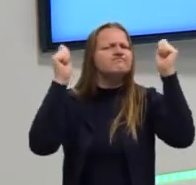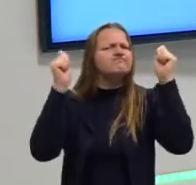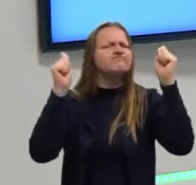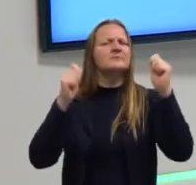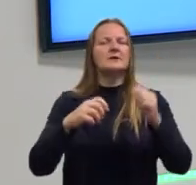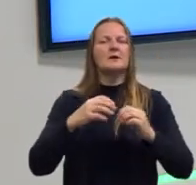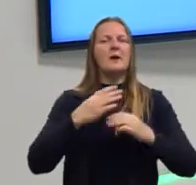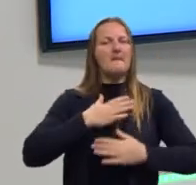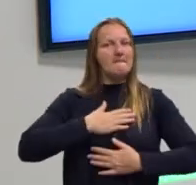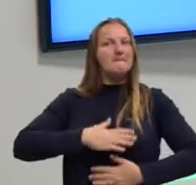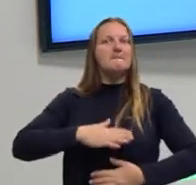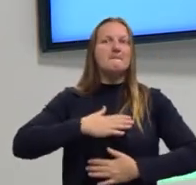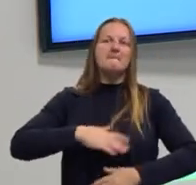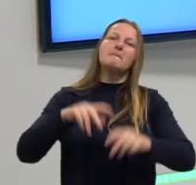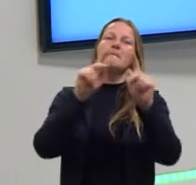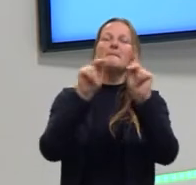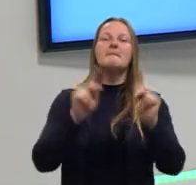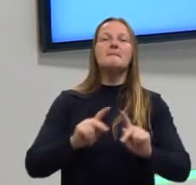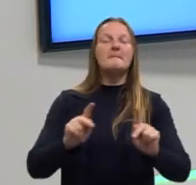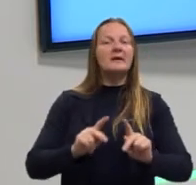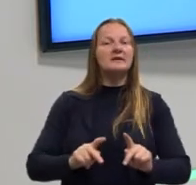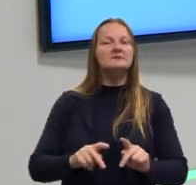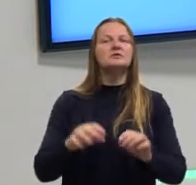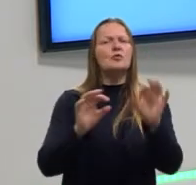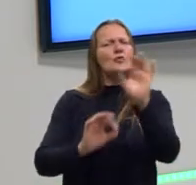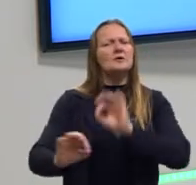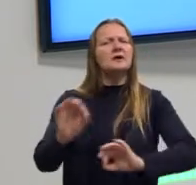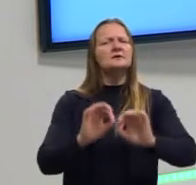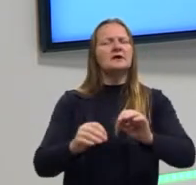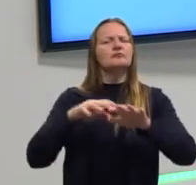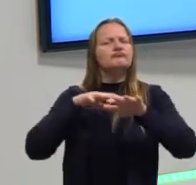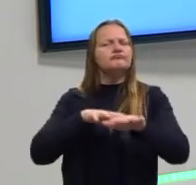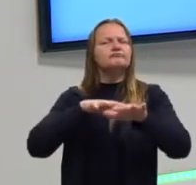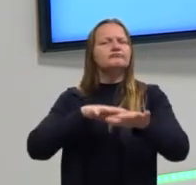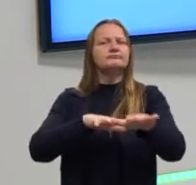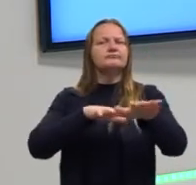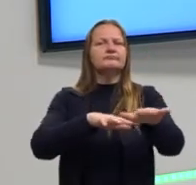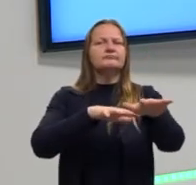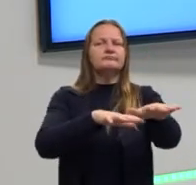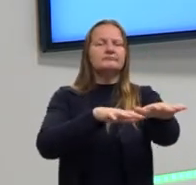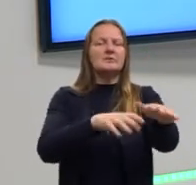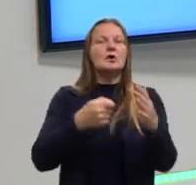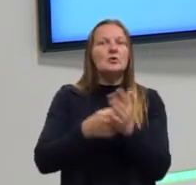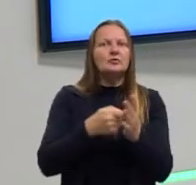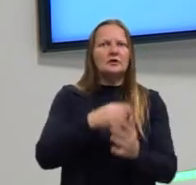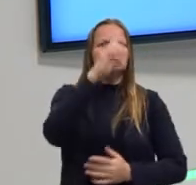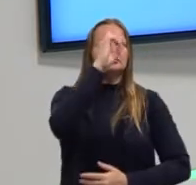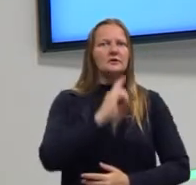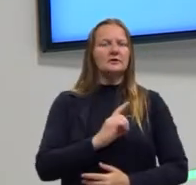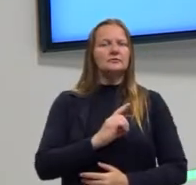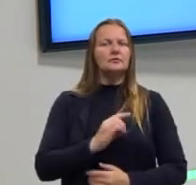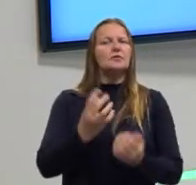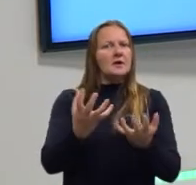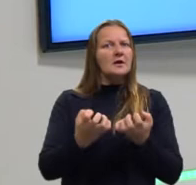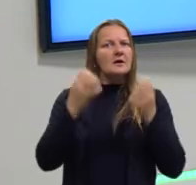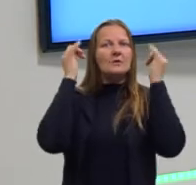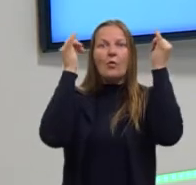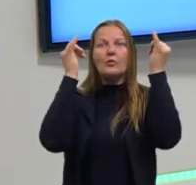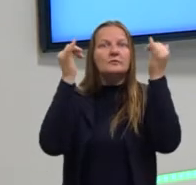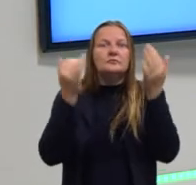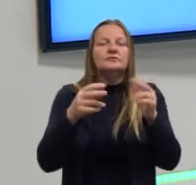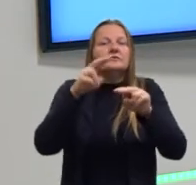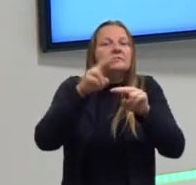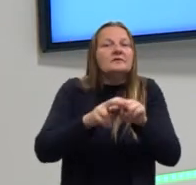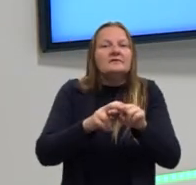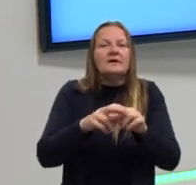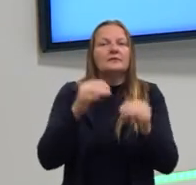protestos pacíficos, gente. As pessoas, então, organizavam caminhadas para lutar pelo seu direito. E um direito básico que é tu